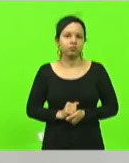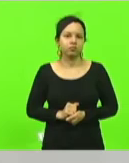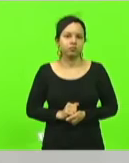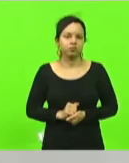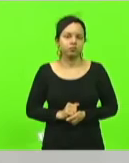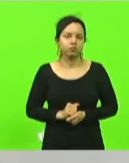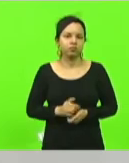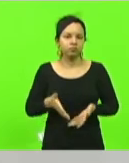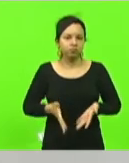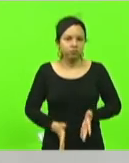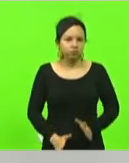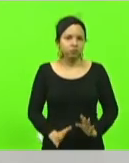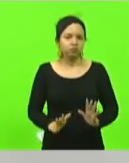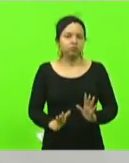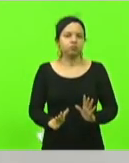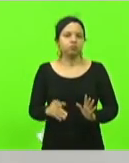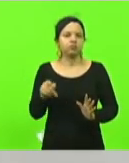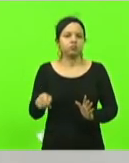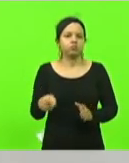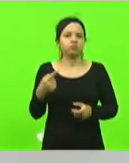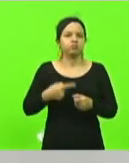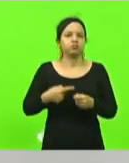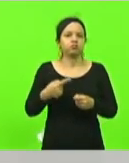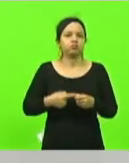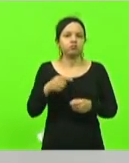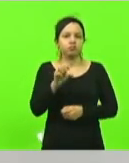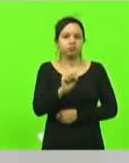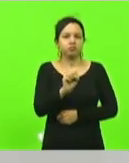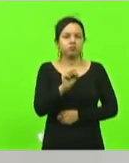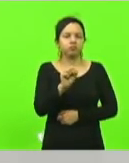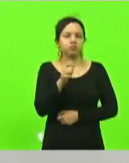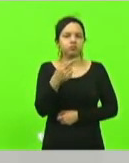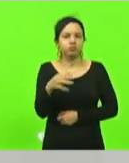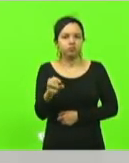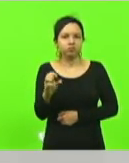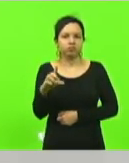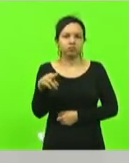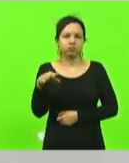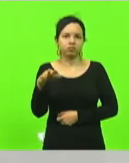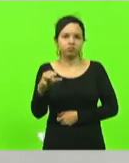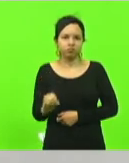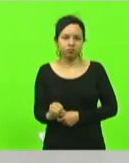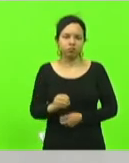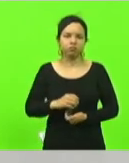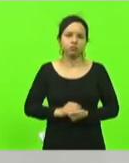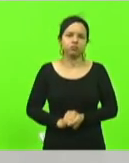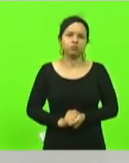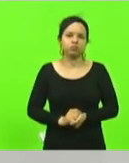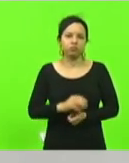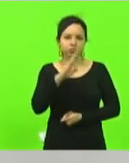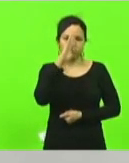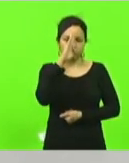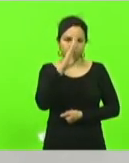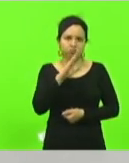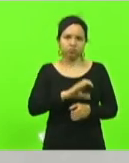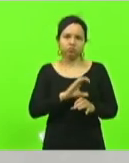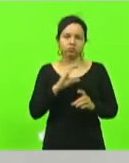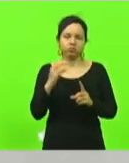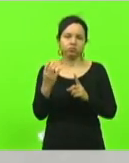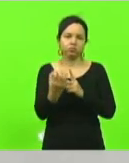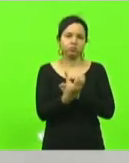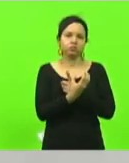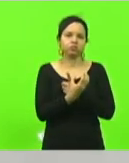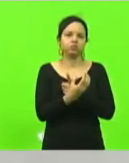nascido nascido lá na nossa querida cidade São Lugero mas especificamente na comunidade da Ponte Baixa